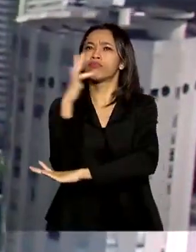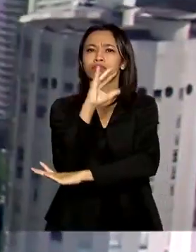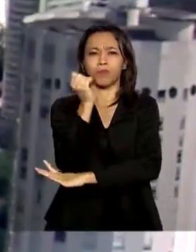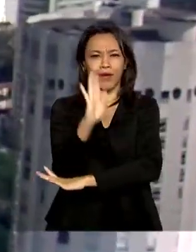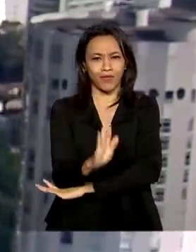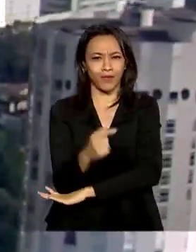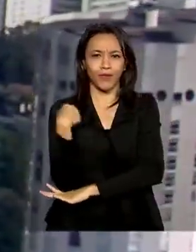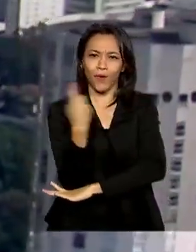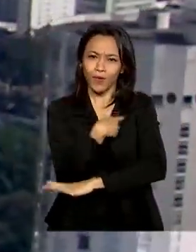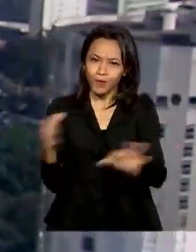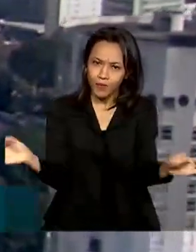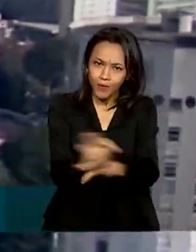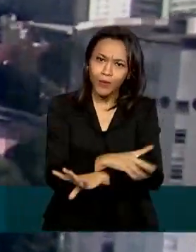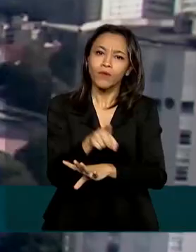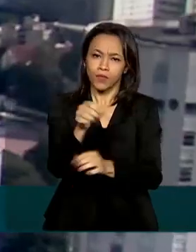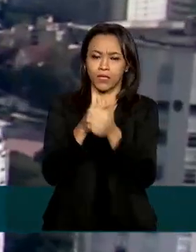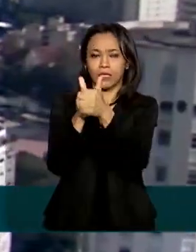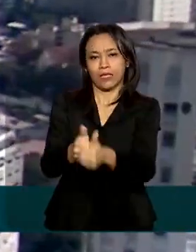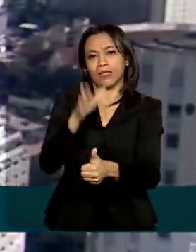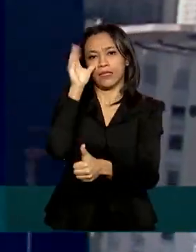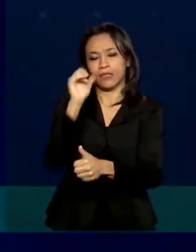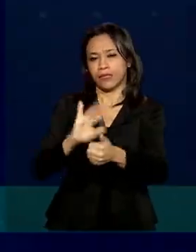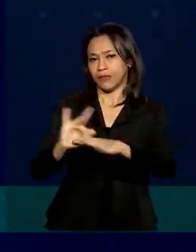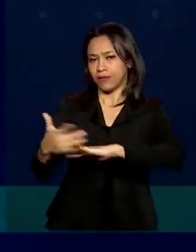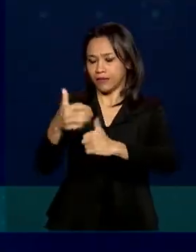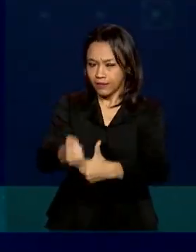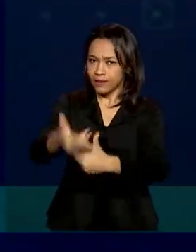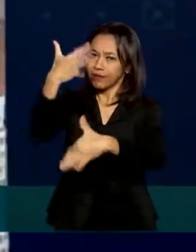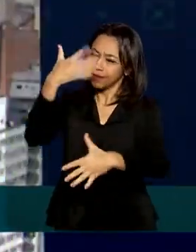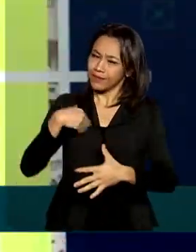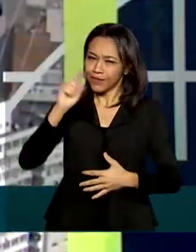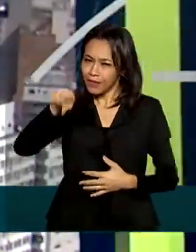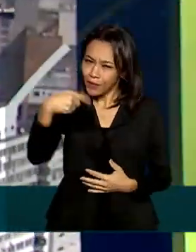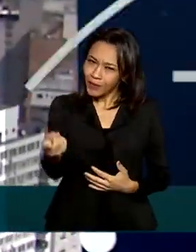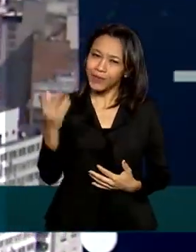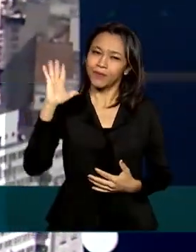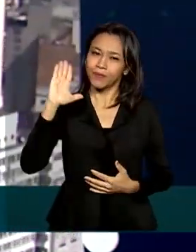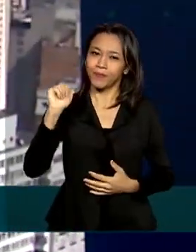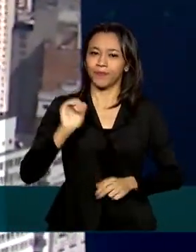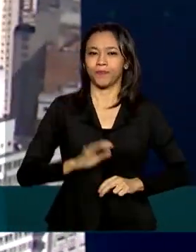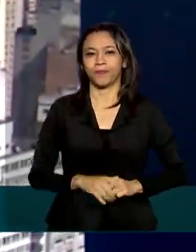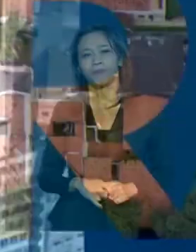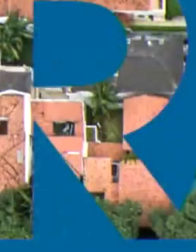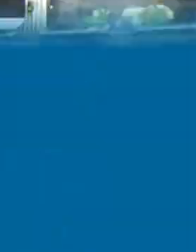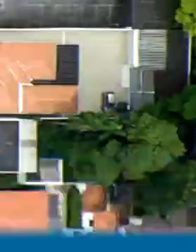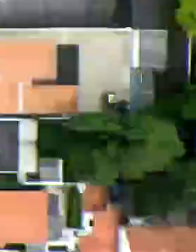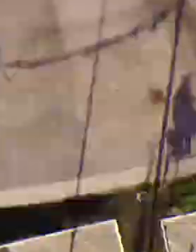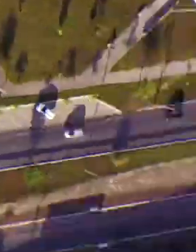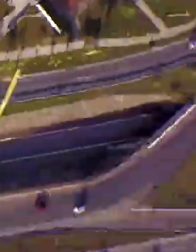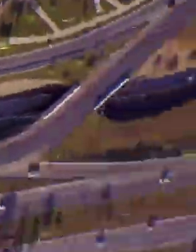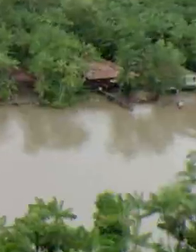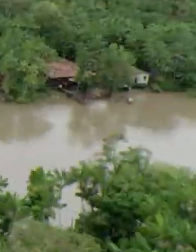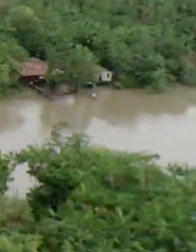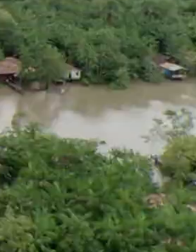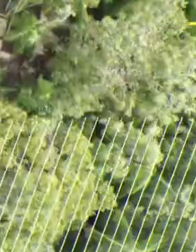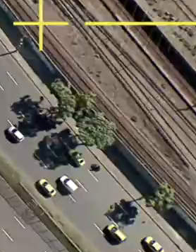A gente fica por aqui. Nos acompanhe também pelas redes sociais. Até a próxima edição. Tchau. Tchau.